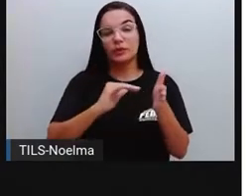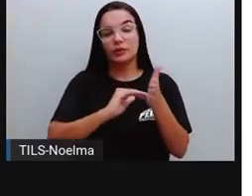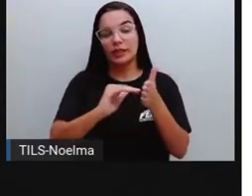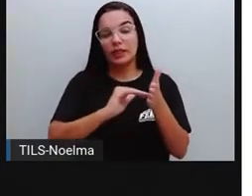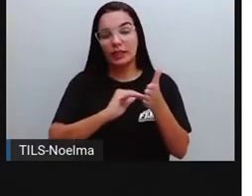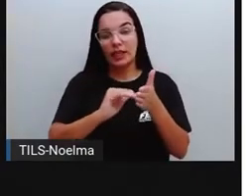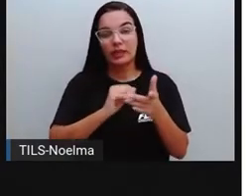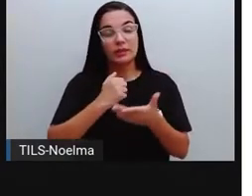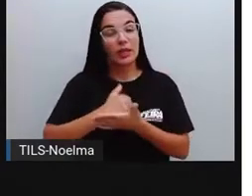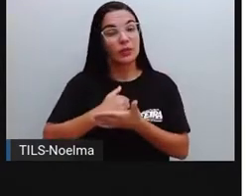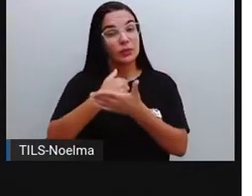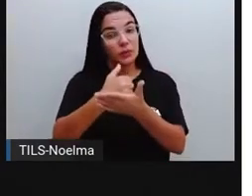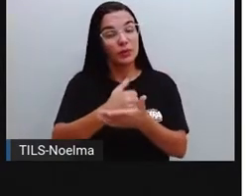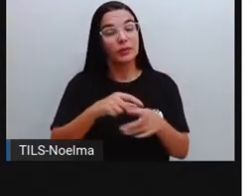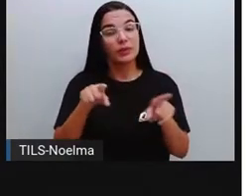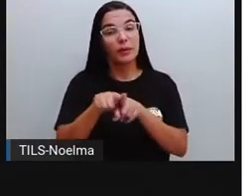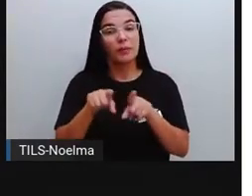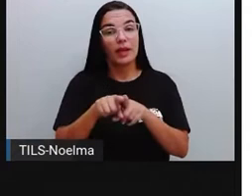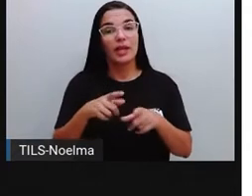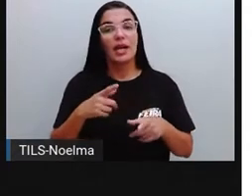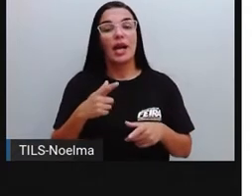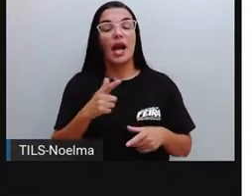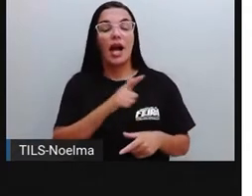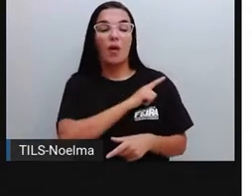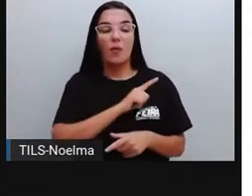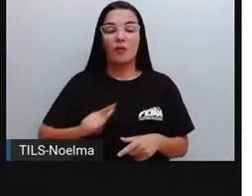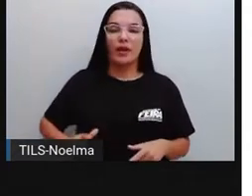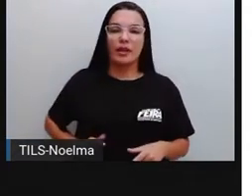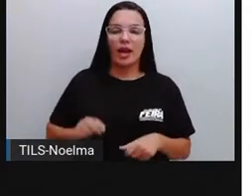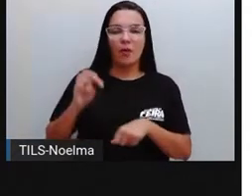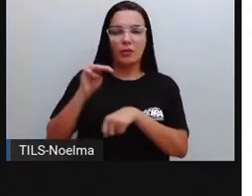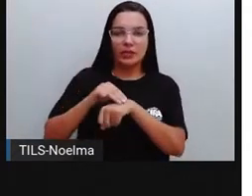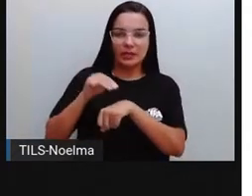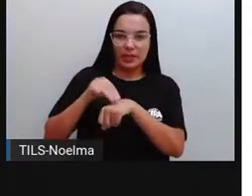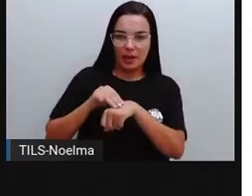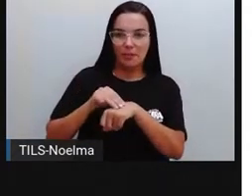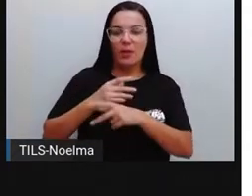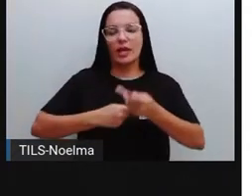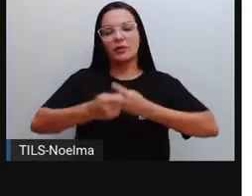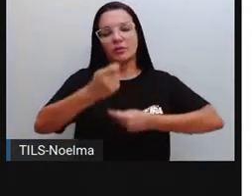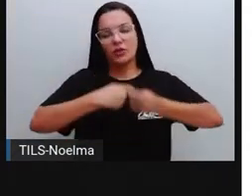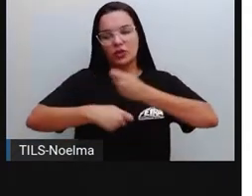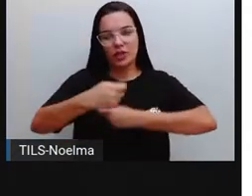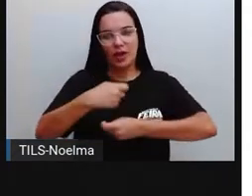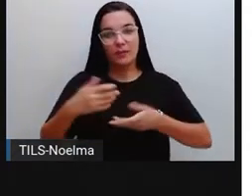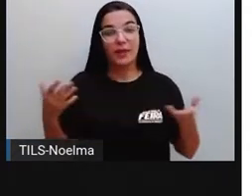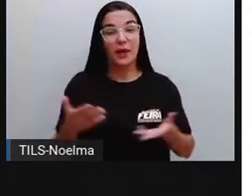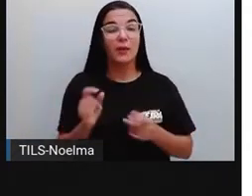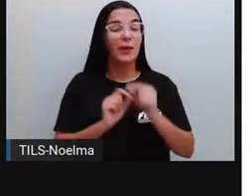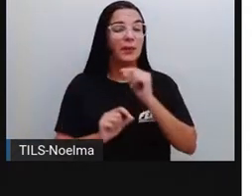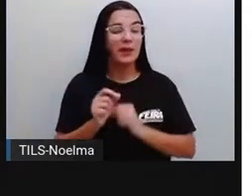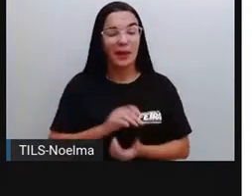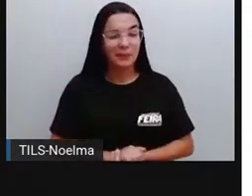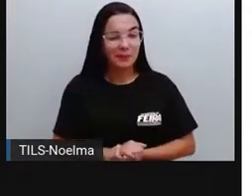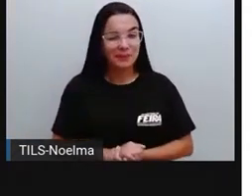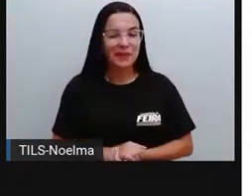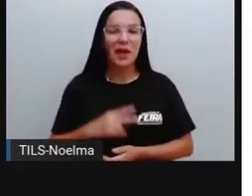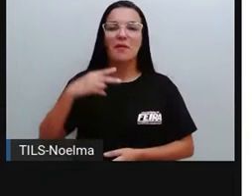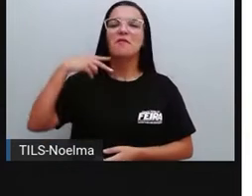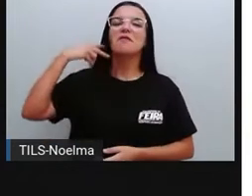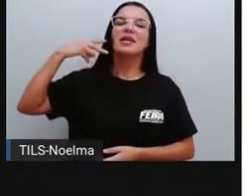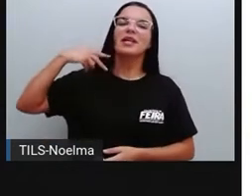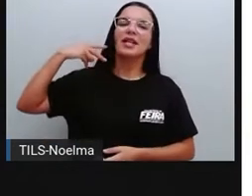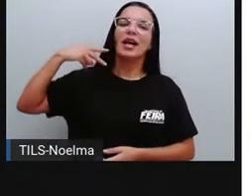governarem aí a cidade, o município e agora a vai ver qual é a função do